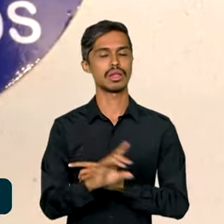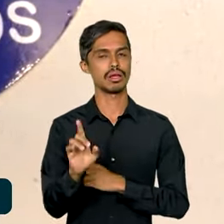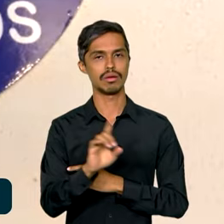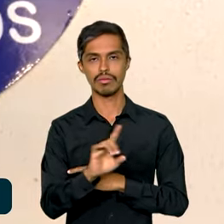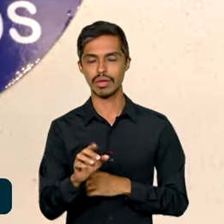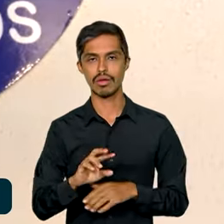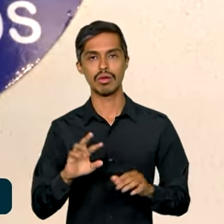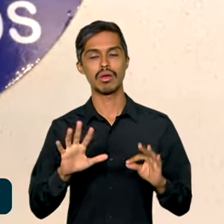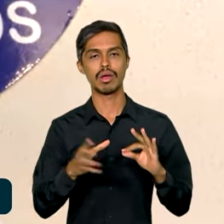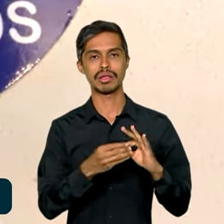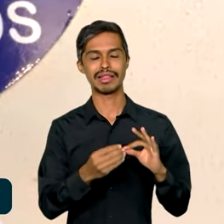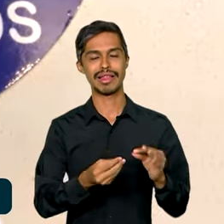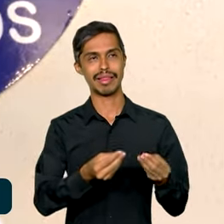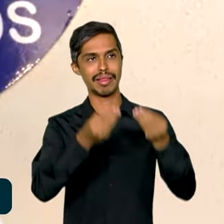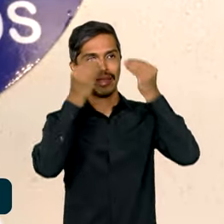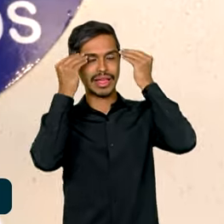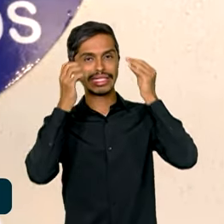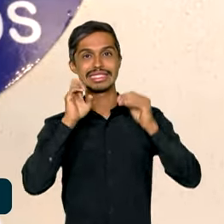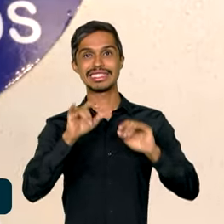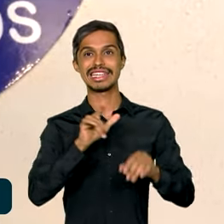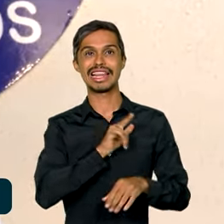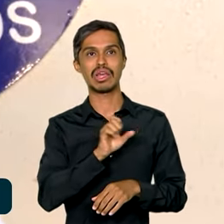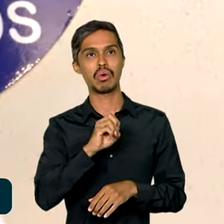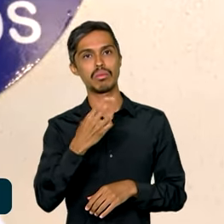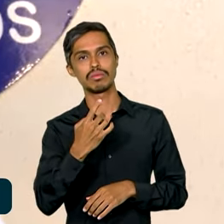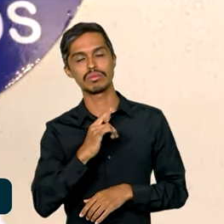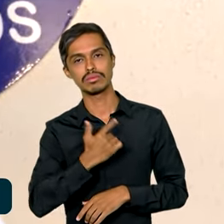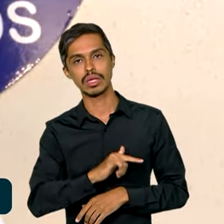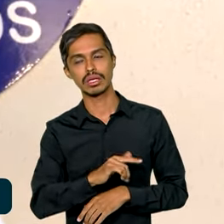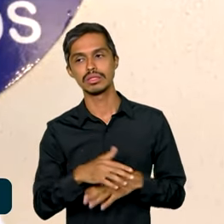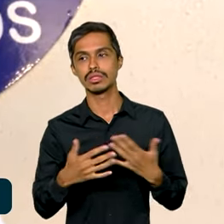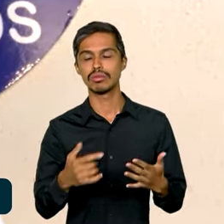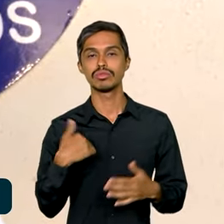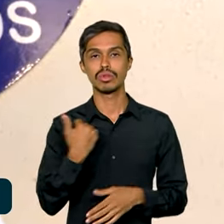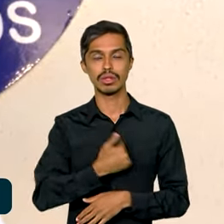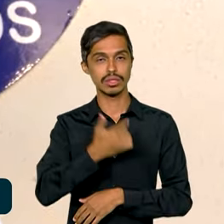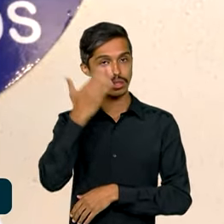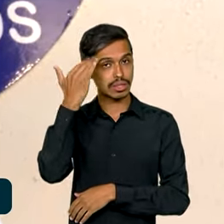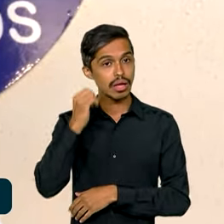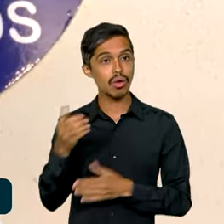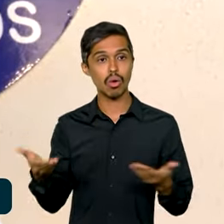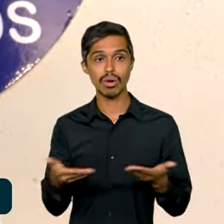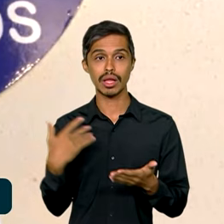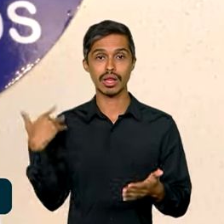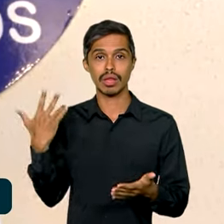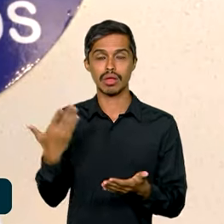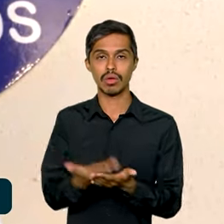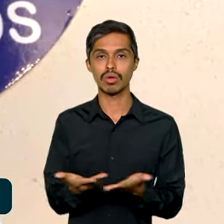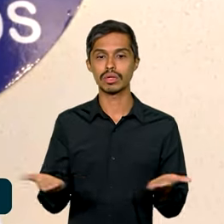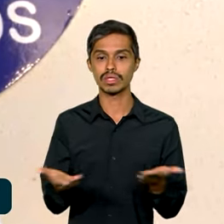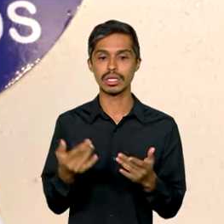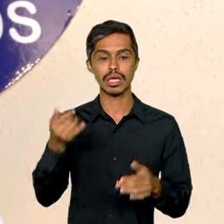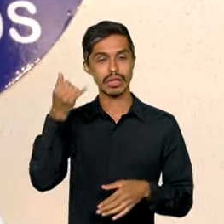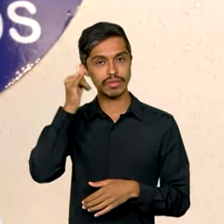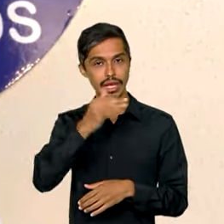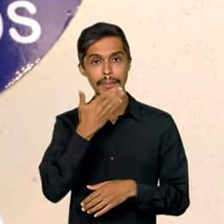HIV não tem escrito na testa quem tem e quem não tem, né? E a gente sabe que hoje, até hoje, a prevenção ainda é o melhor caminho.